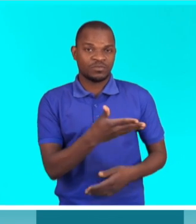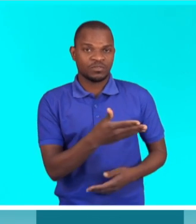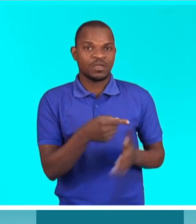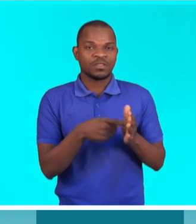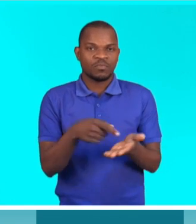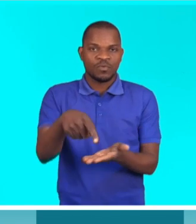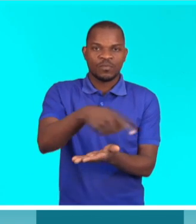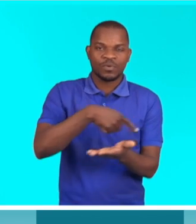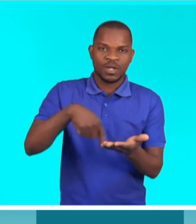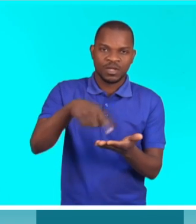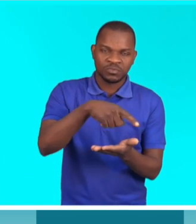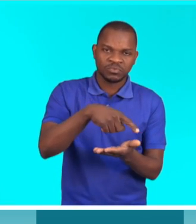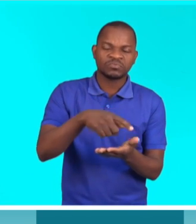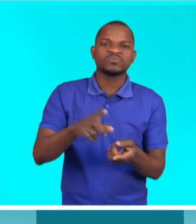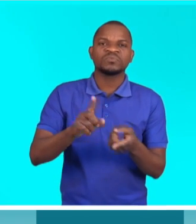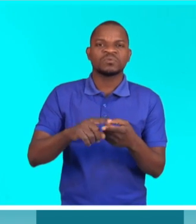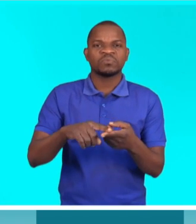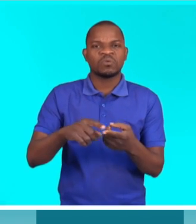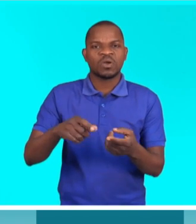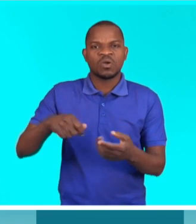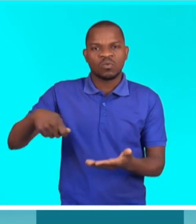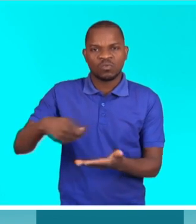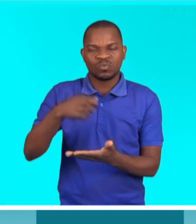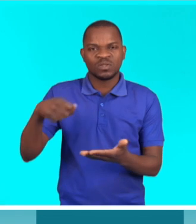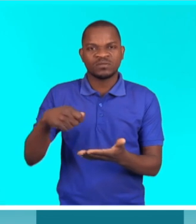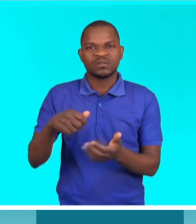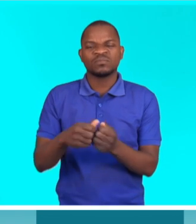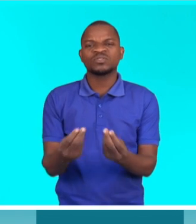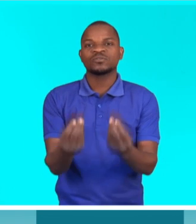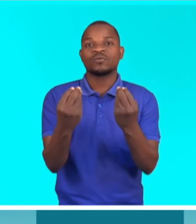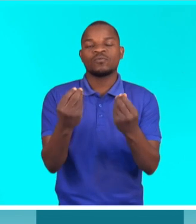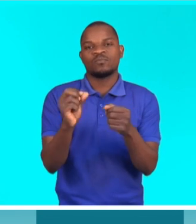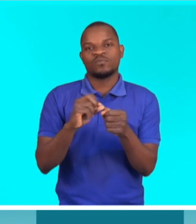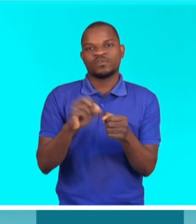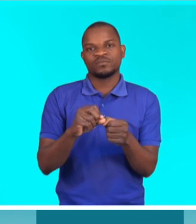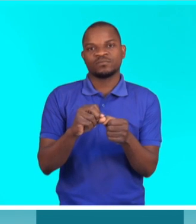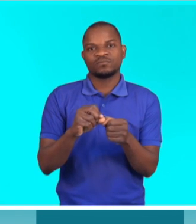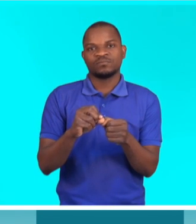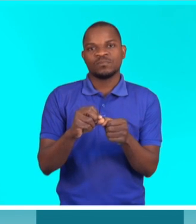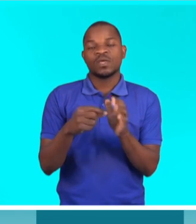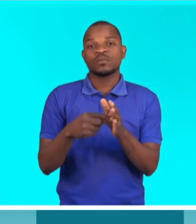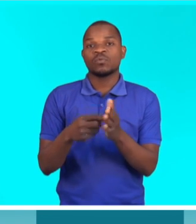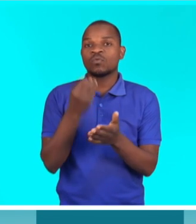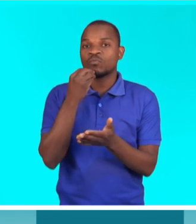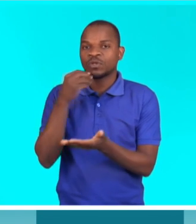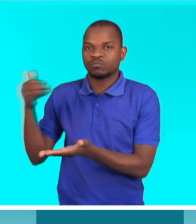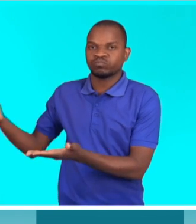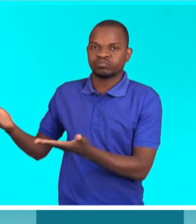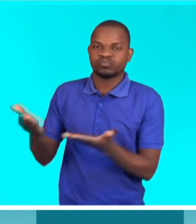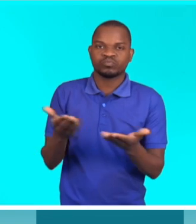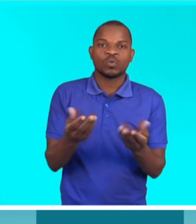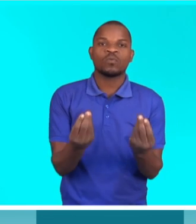Um prato, concha ou uma cogeira. Como é que tem feito quando chega a comida?